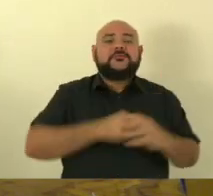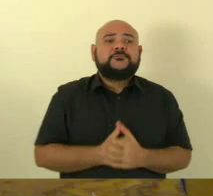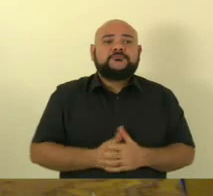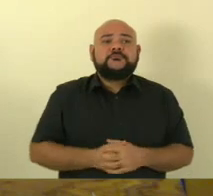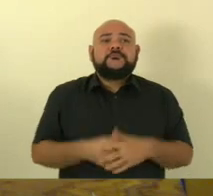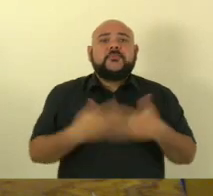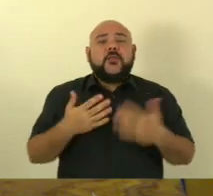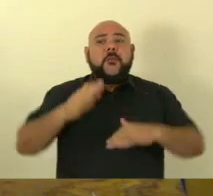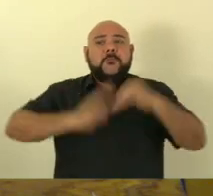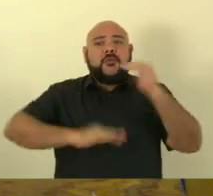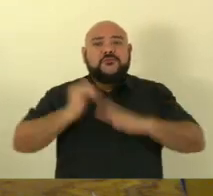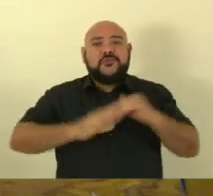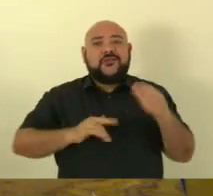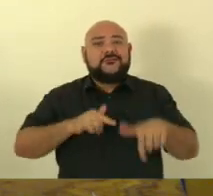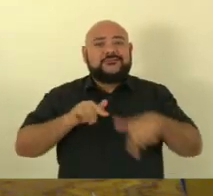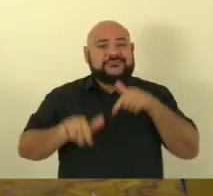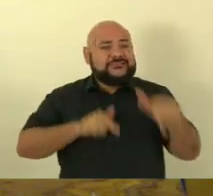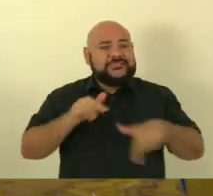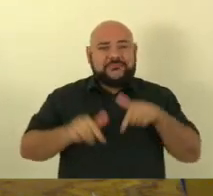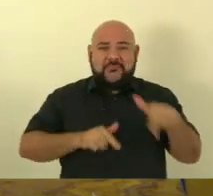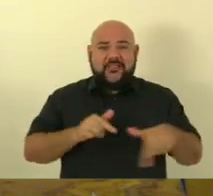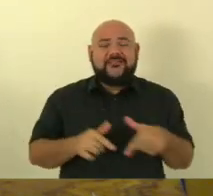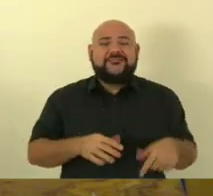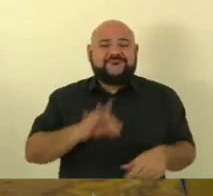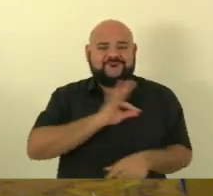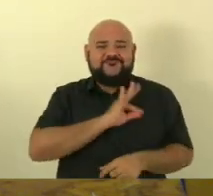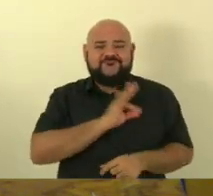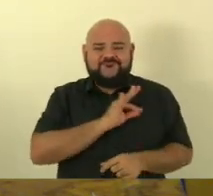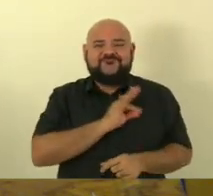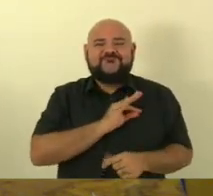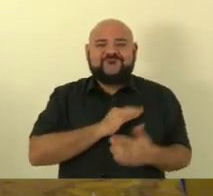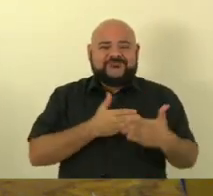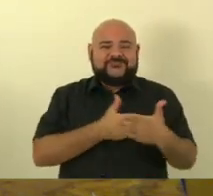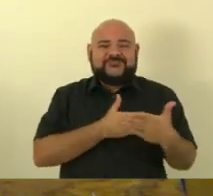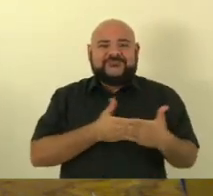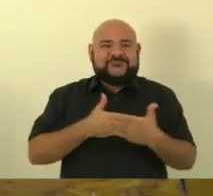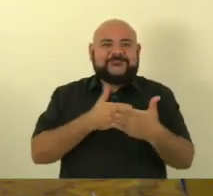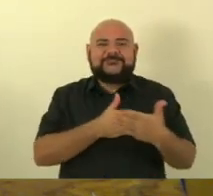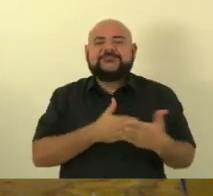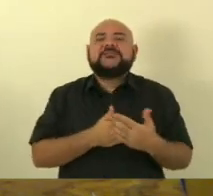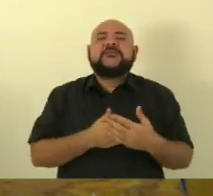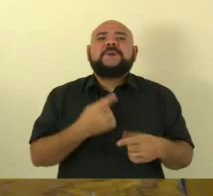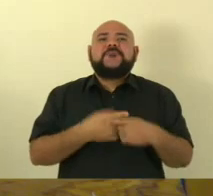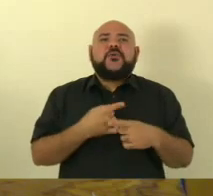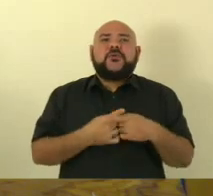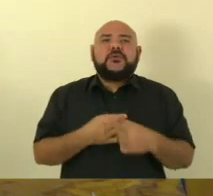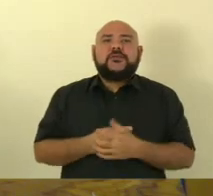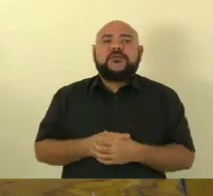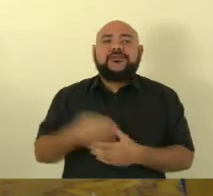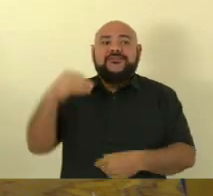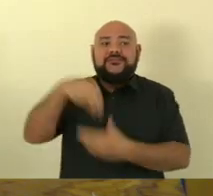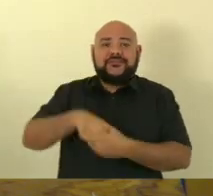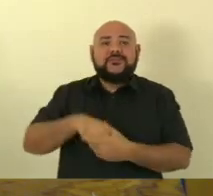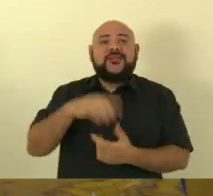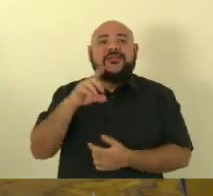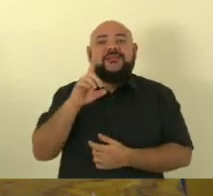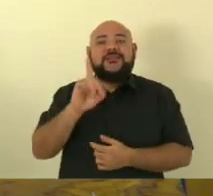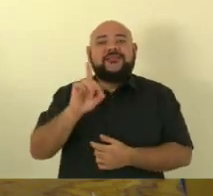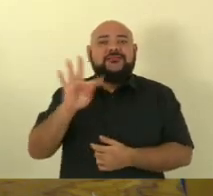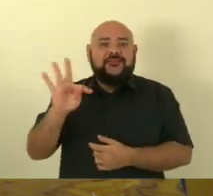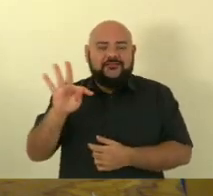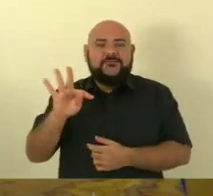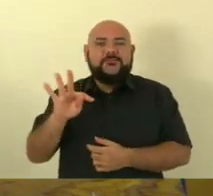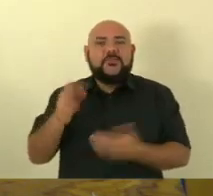trabalham também no limite visto que muitos dos nossos inspetores penitenciários são DTs atualmente temos